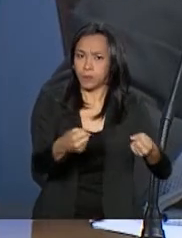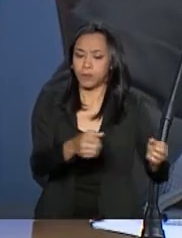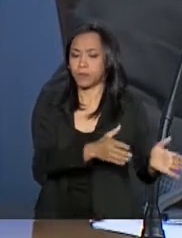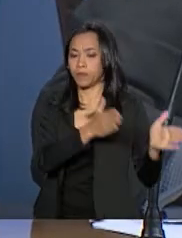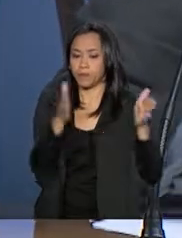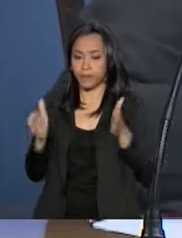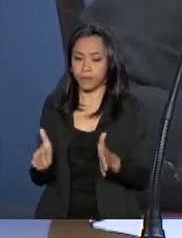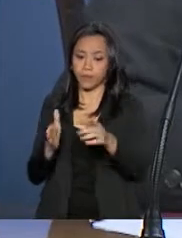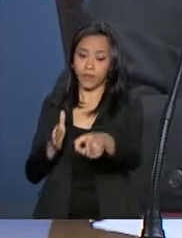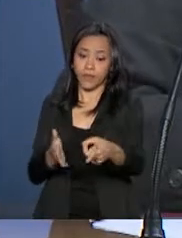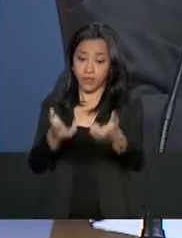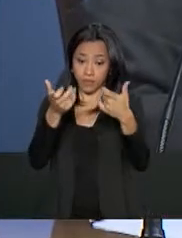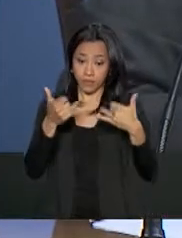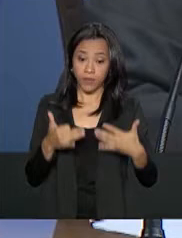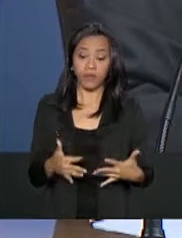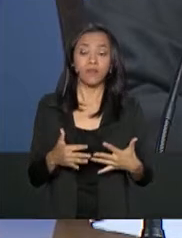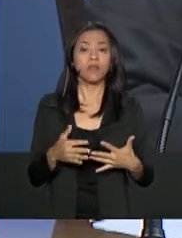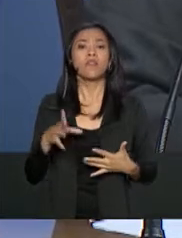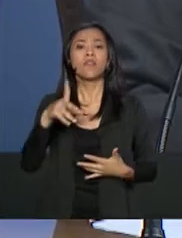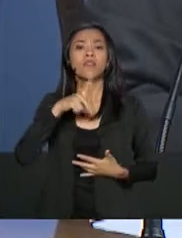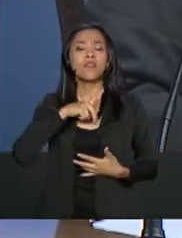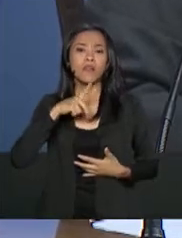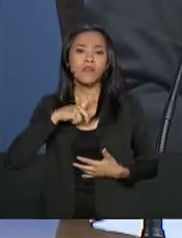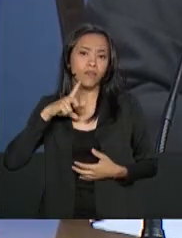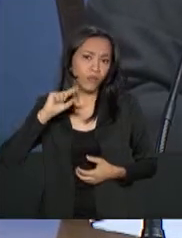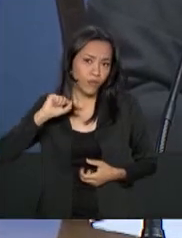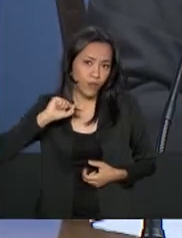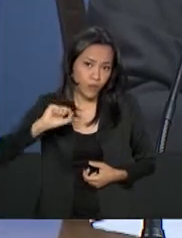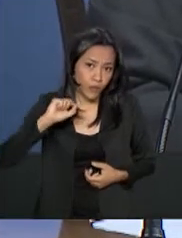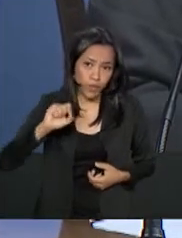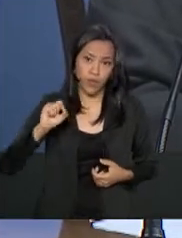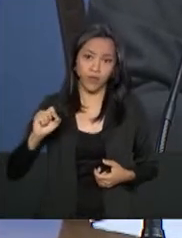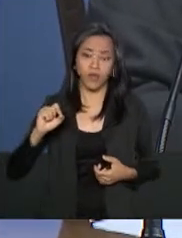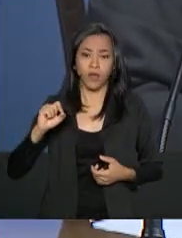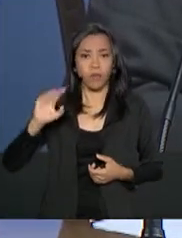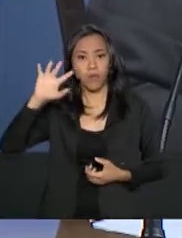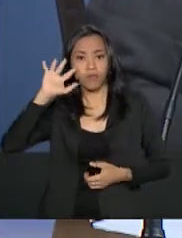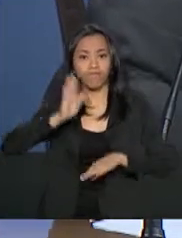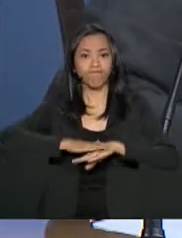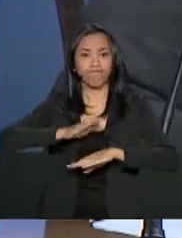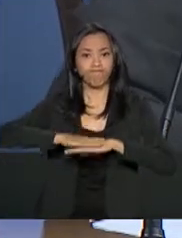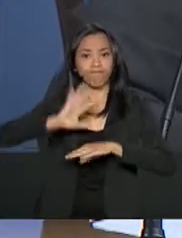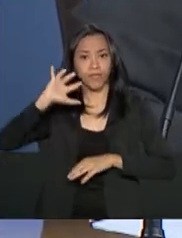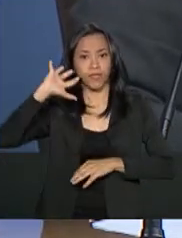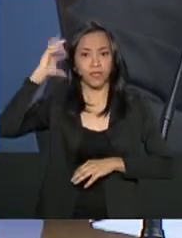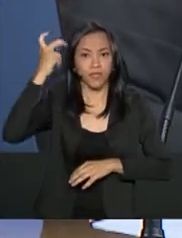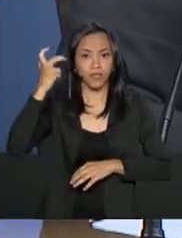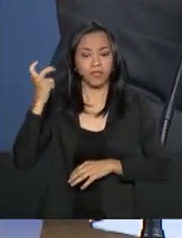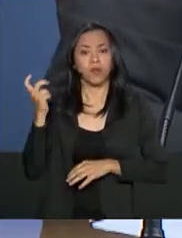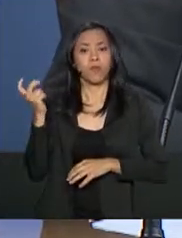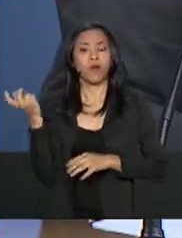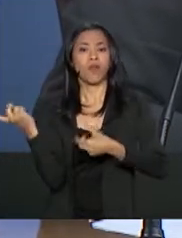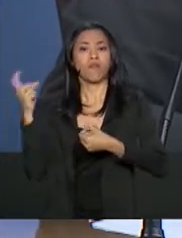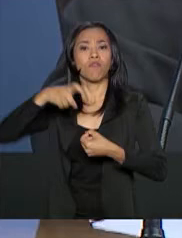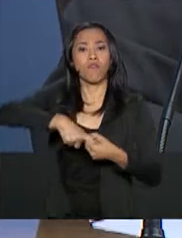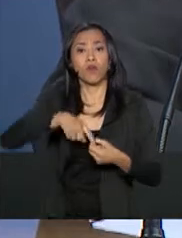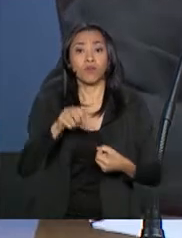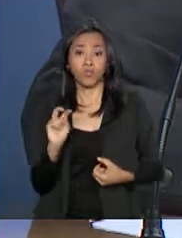um movimento em relação a uma retomada dos valores